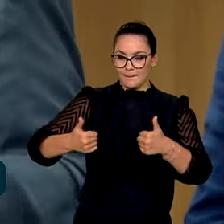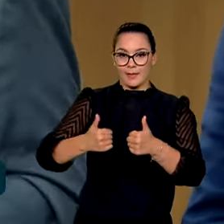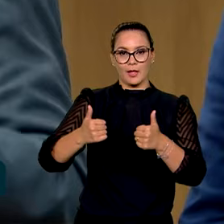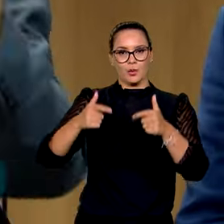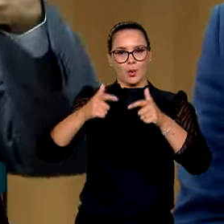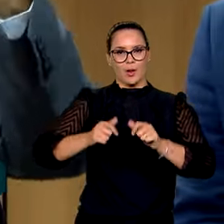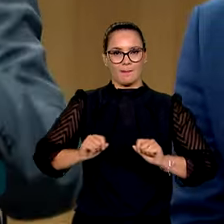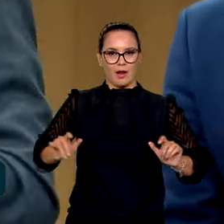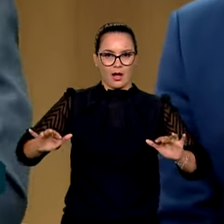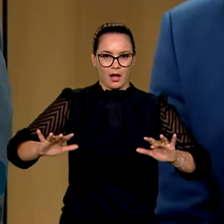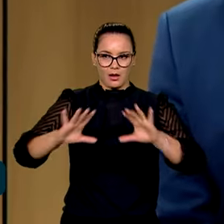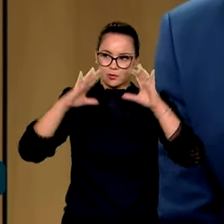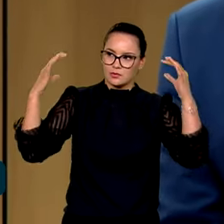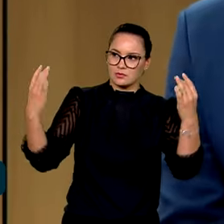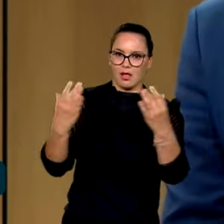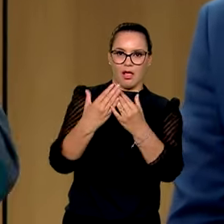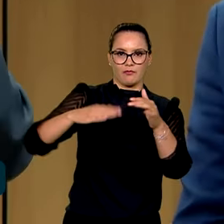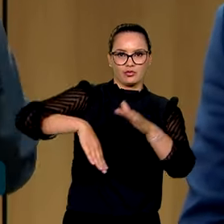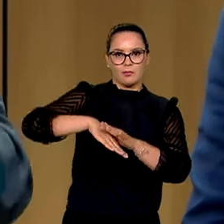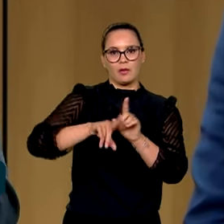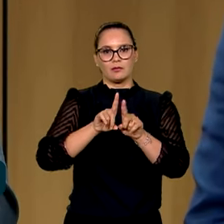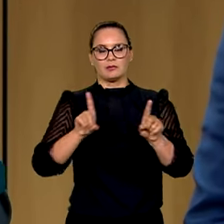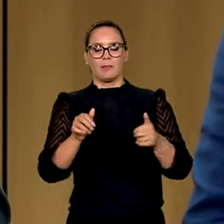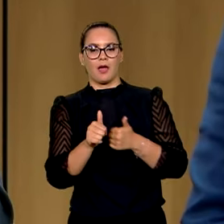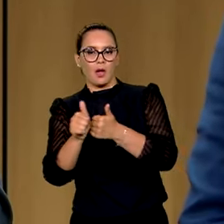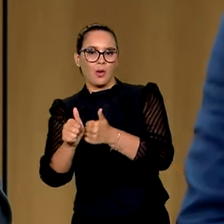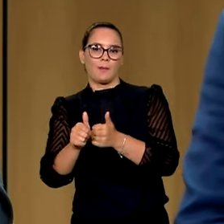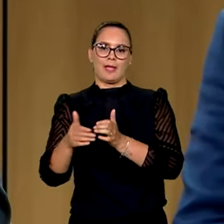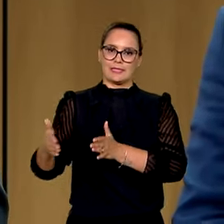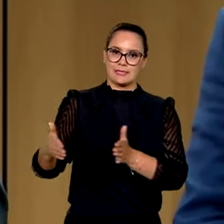concentração, no estádio e outros locais, além do acompanhamento em estradas federais.